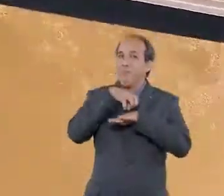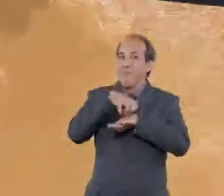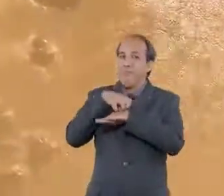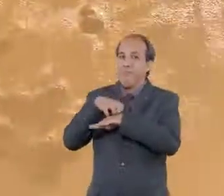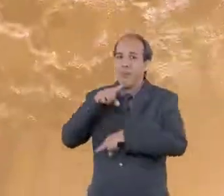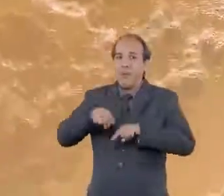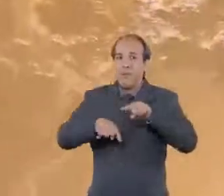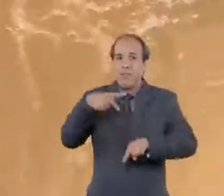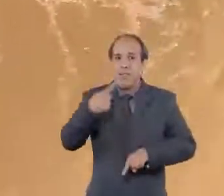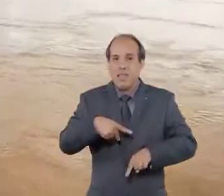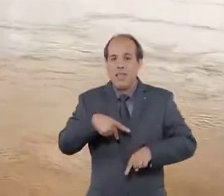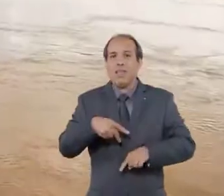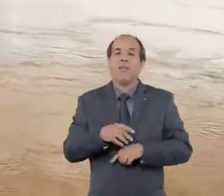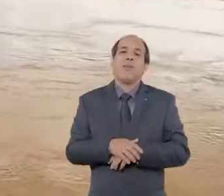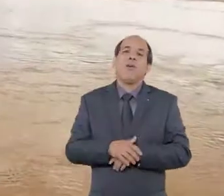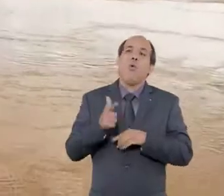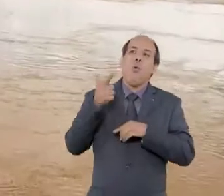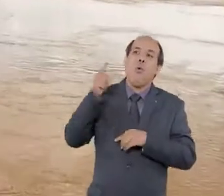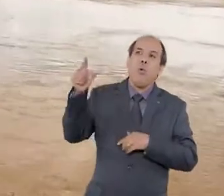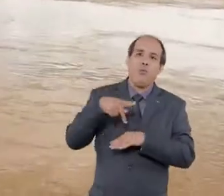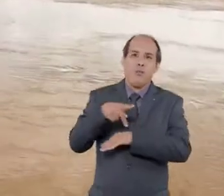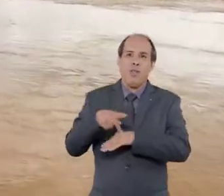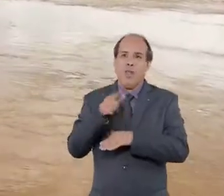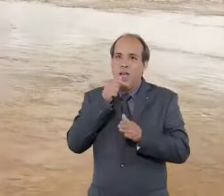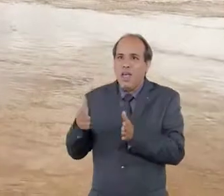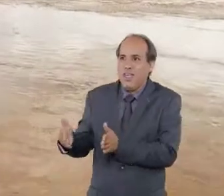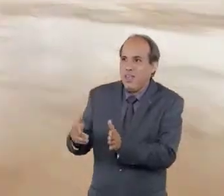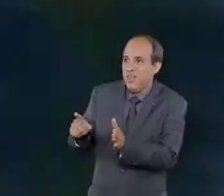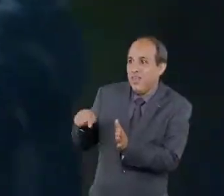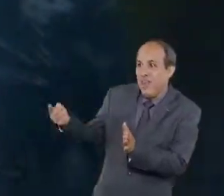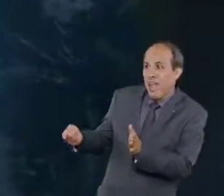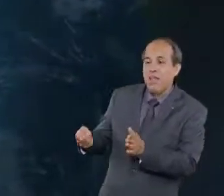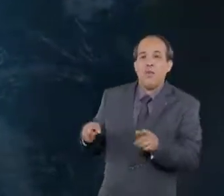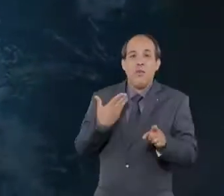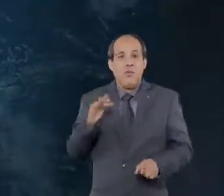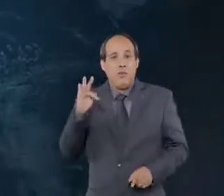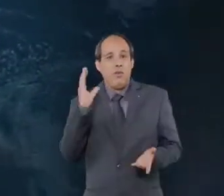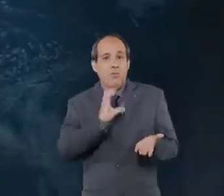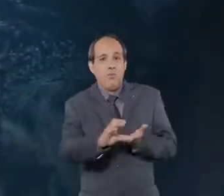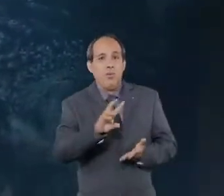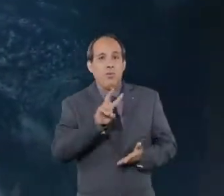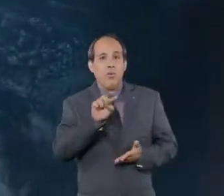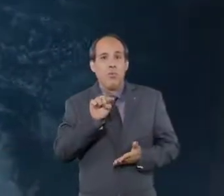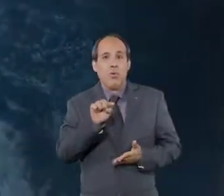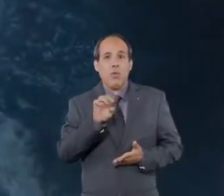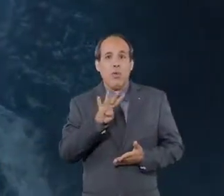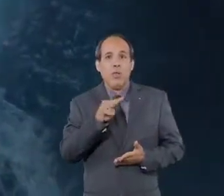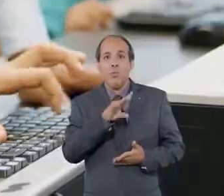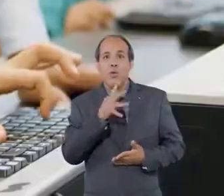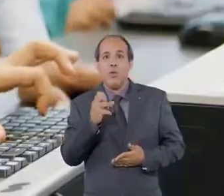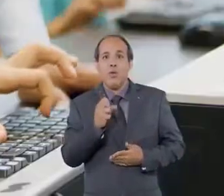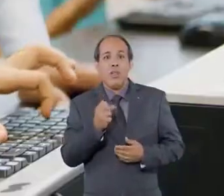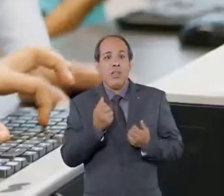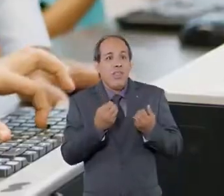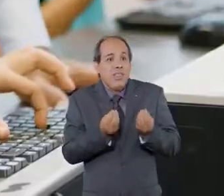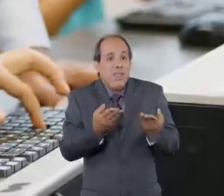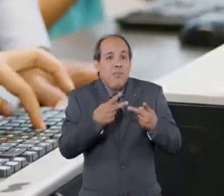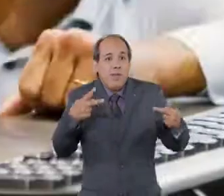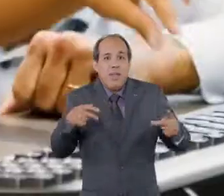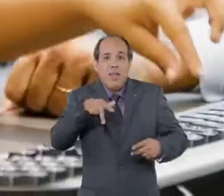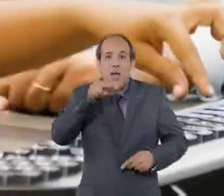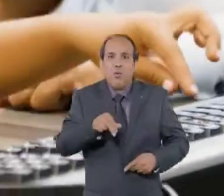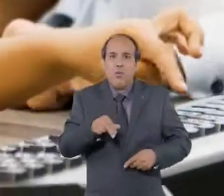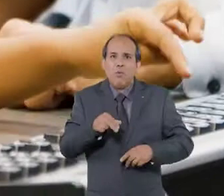facilidade de distribuir nossos produtos para o outro lado do Rio. O governo federal já investiu 2,4 milhões para deixar